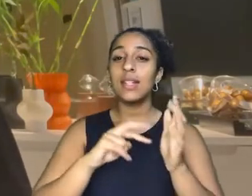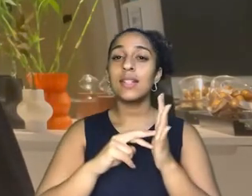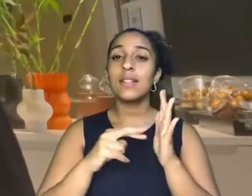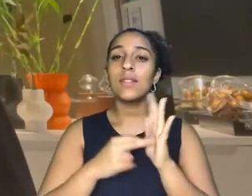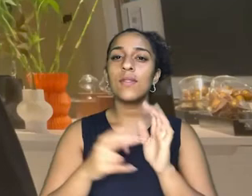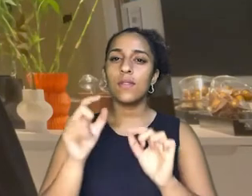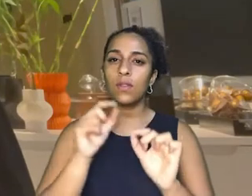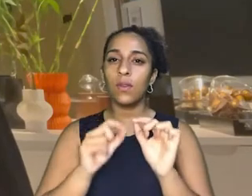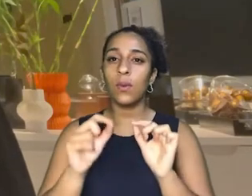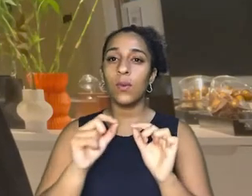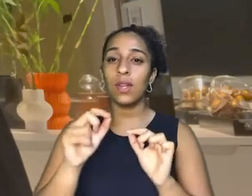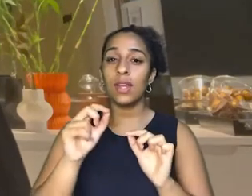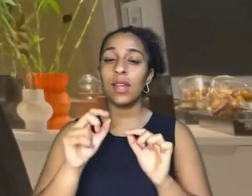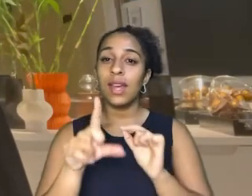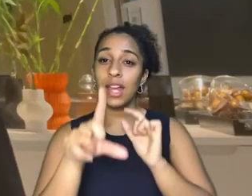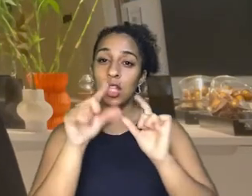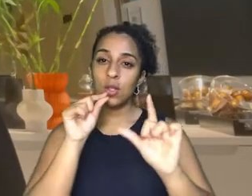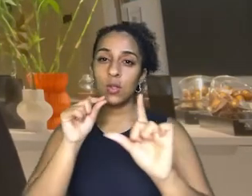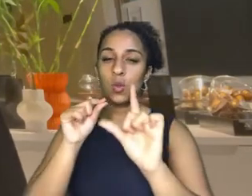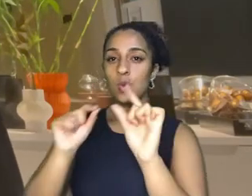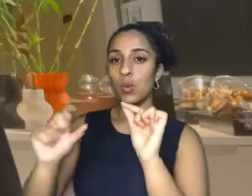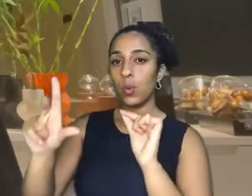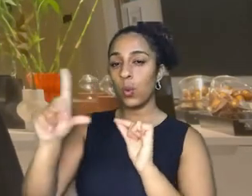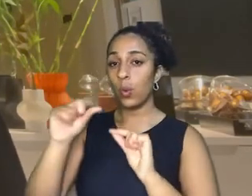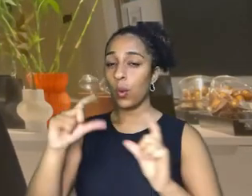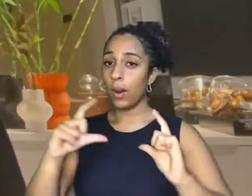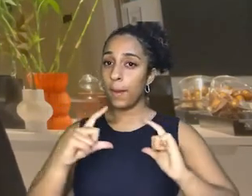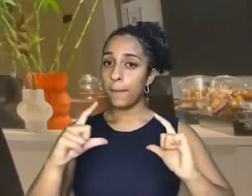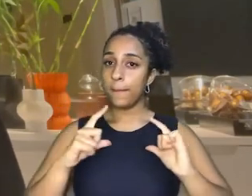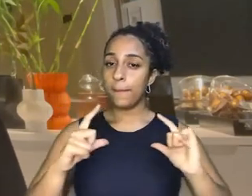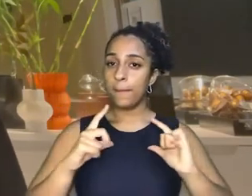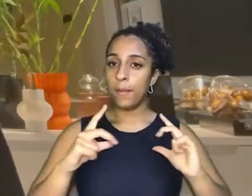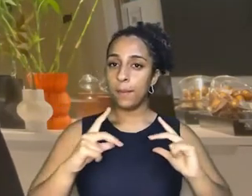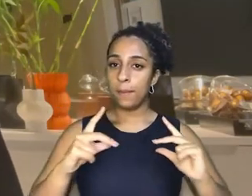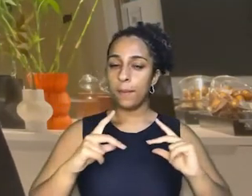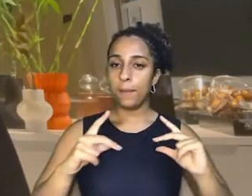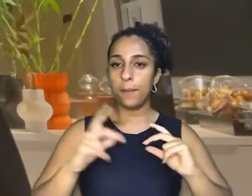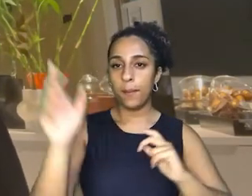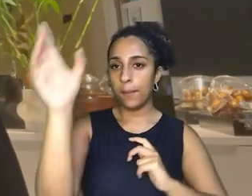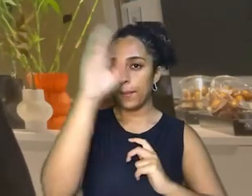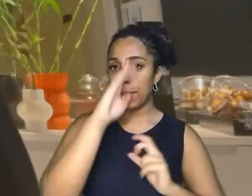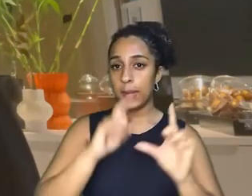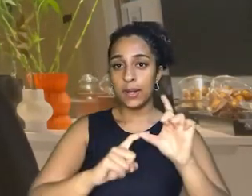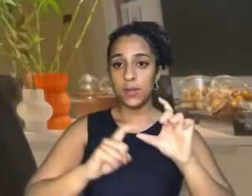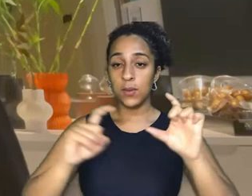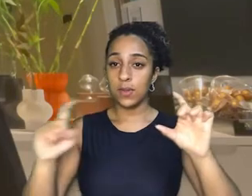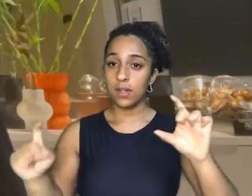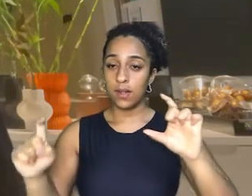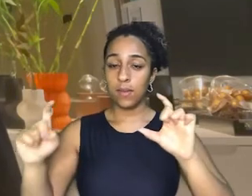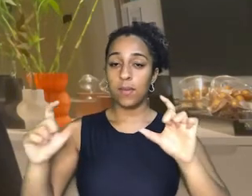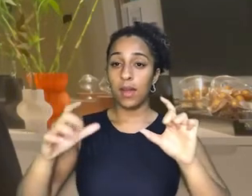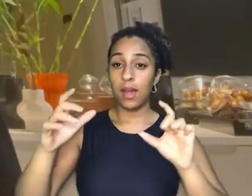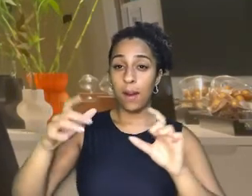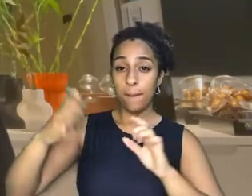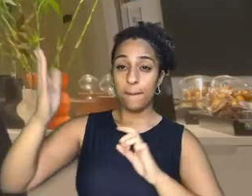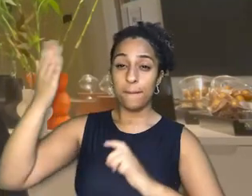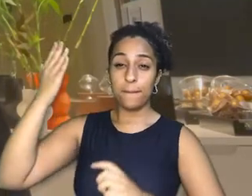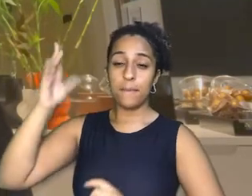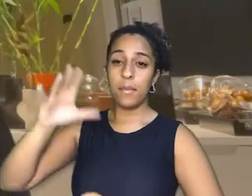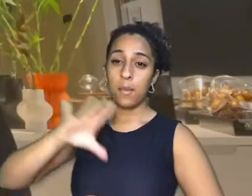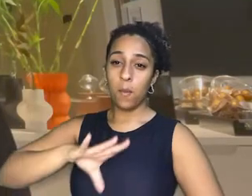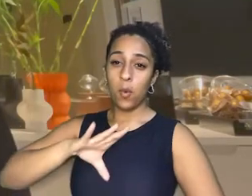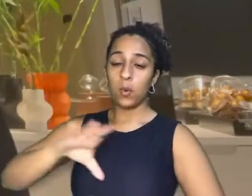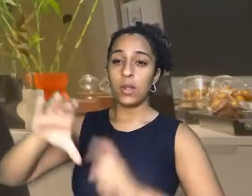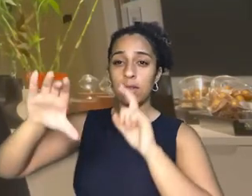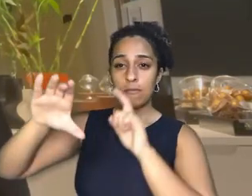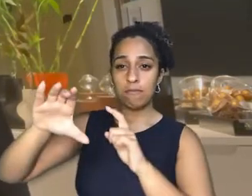a capacidade de tomar decisão de acordo com o seu interesse, de acordo com a sua conveniência. Então, o Brasil estava sob